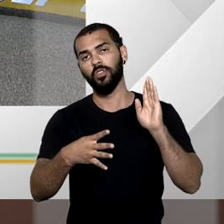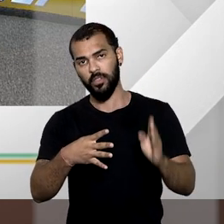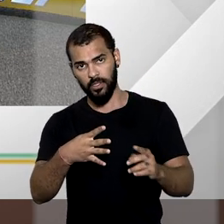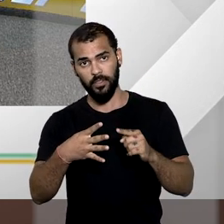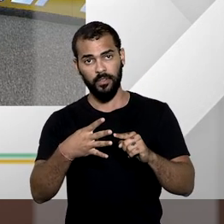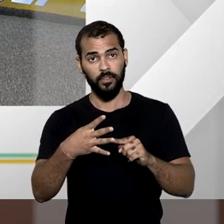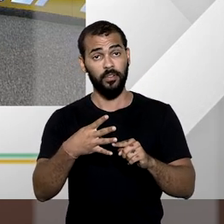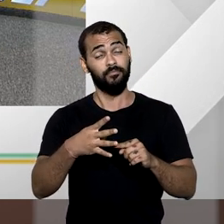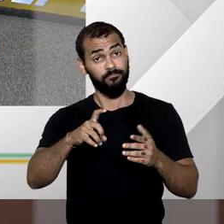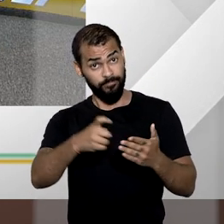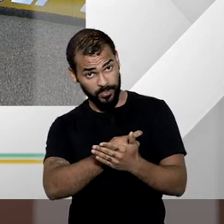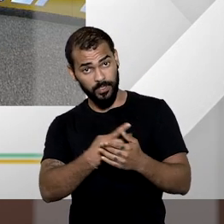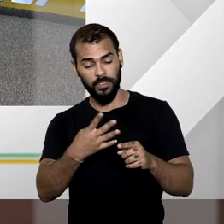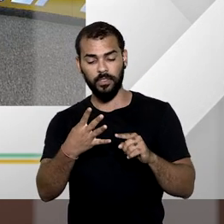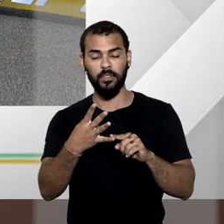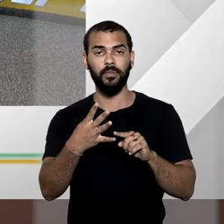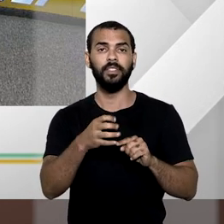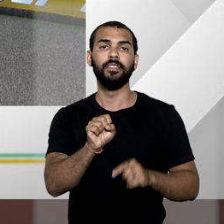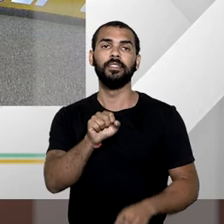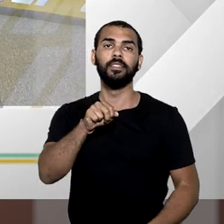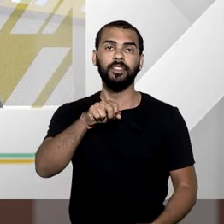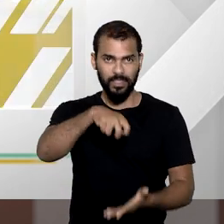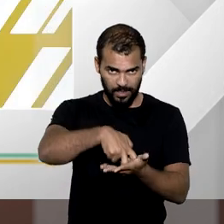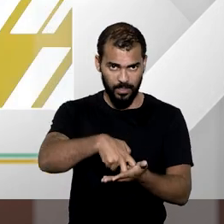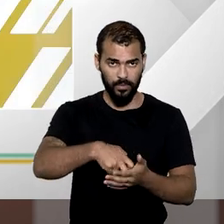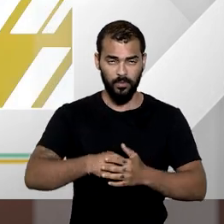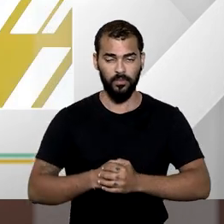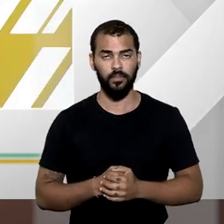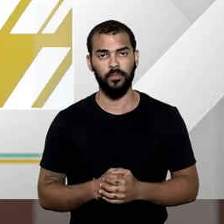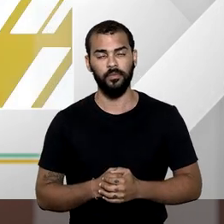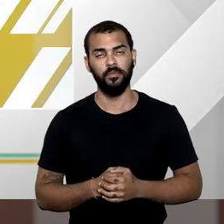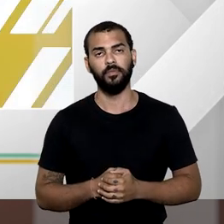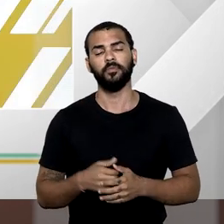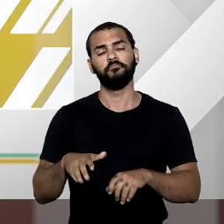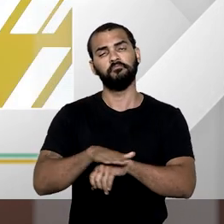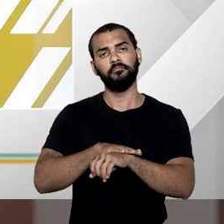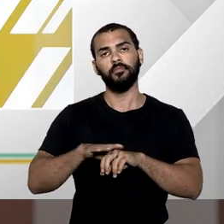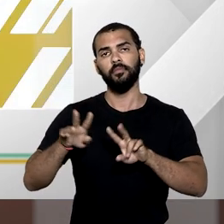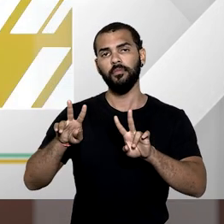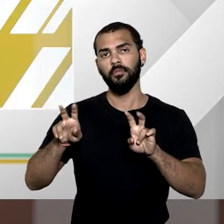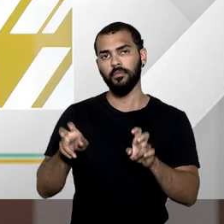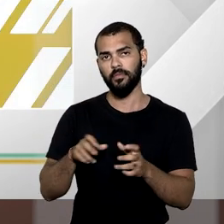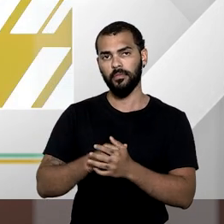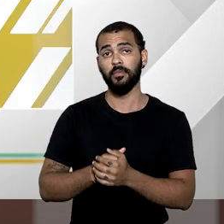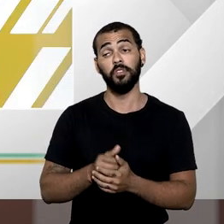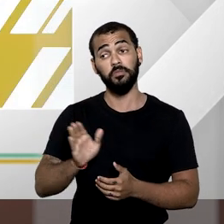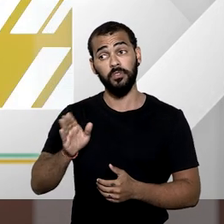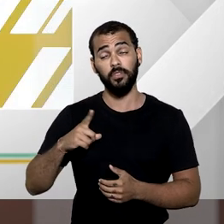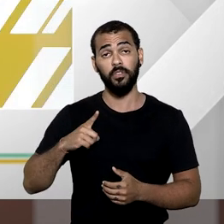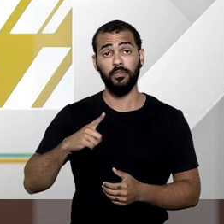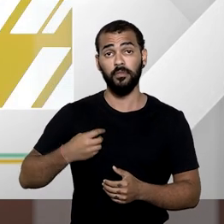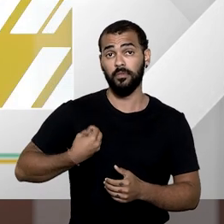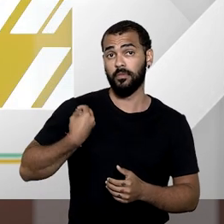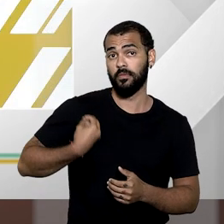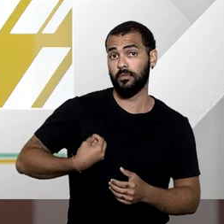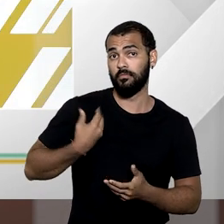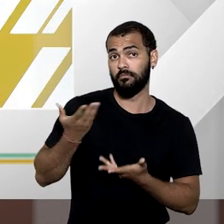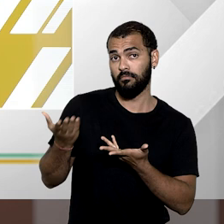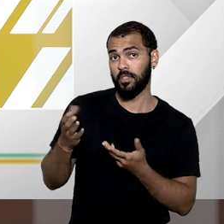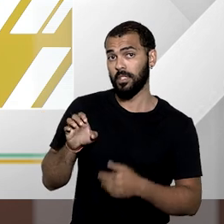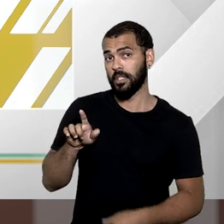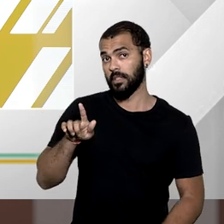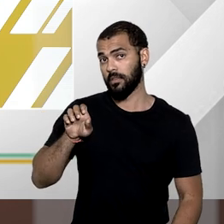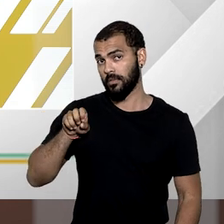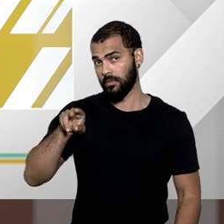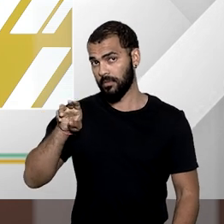confiscatória e sancionatória. Para conversarmos sobre a temática, já estamos aqui com Egon